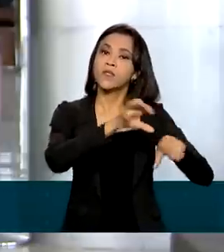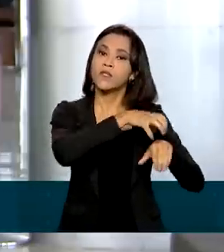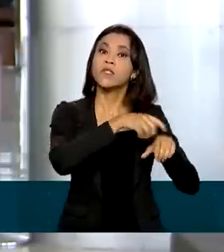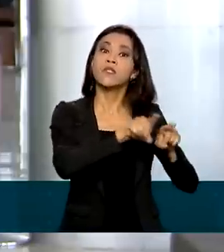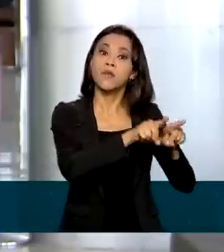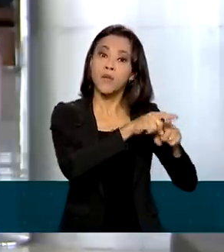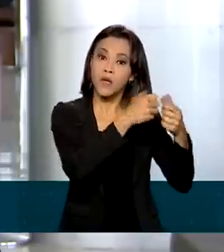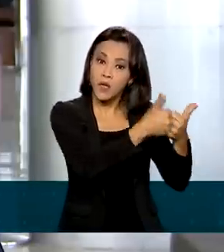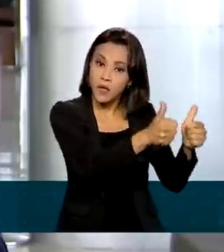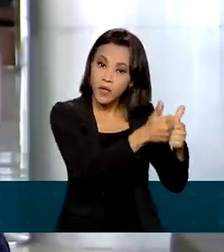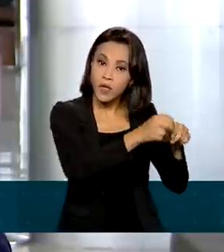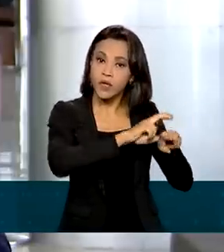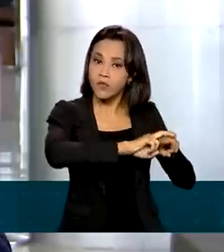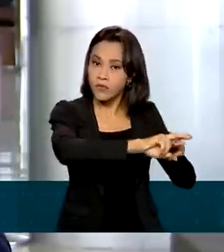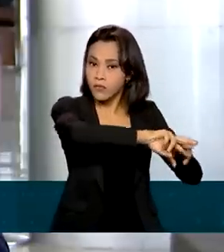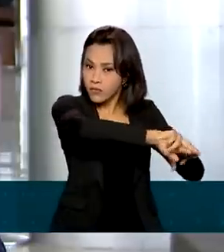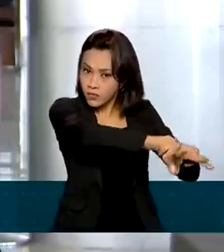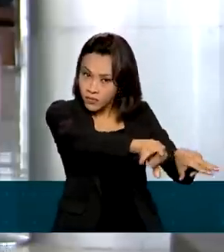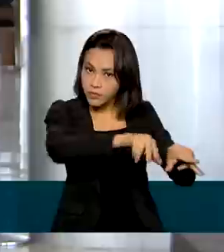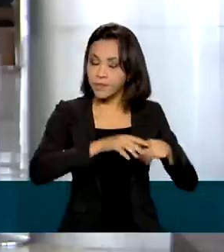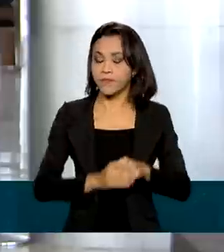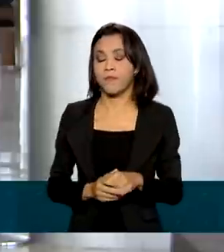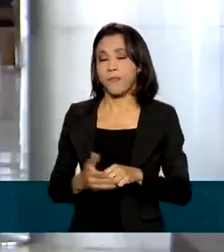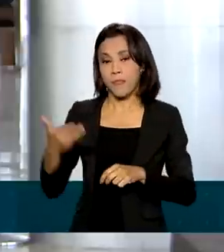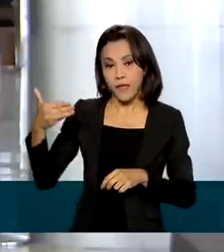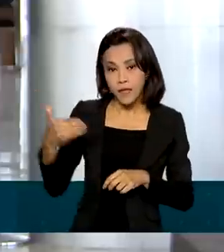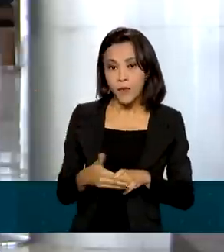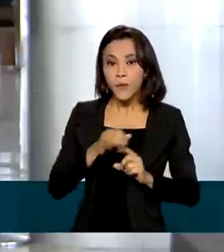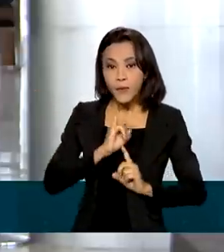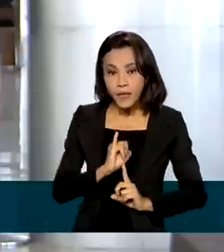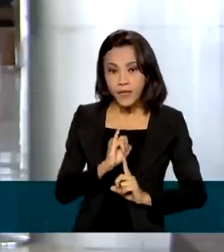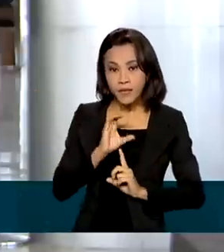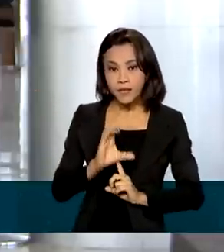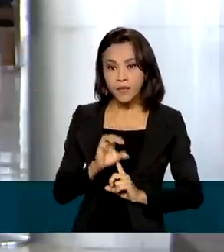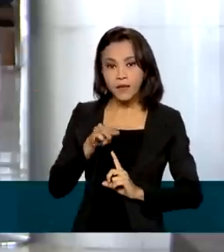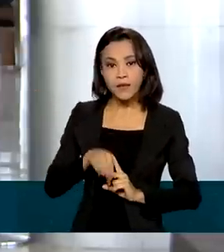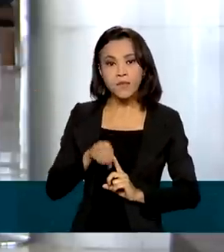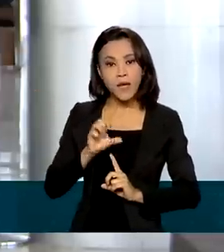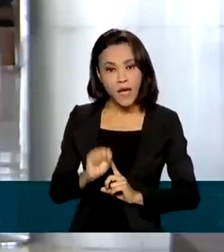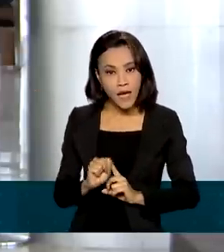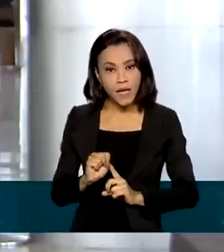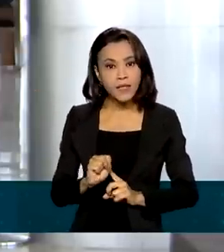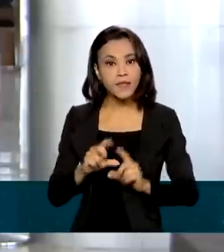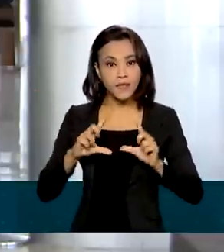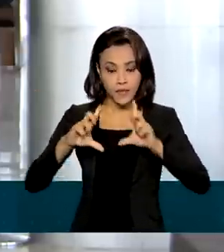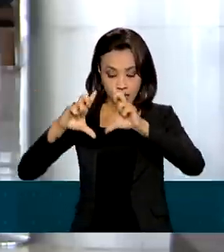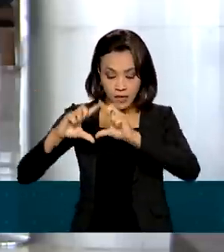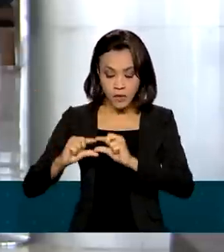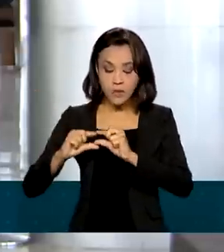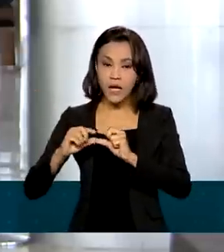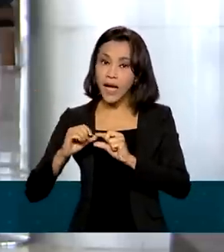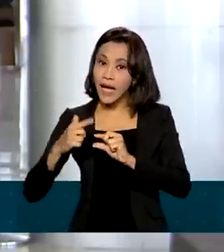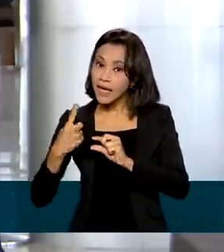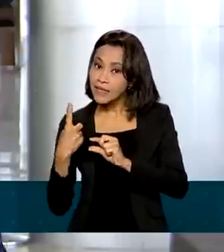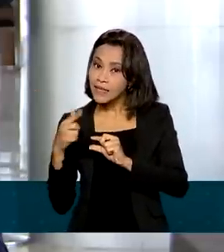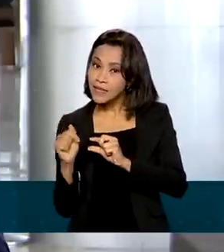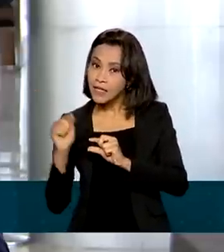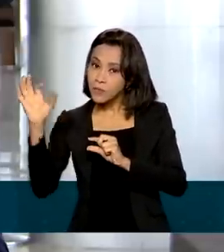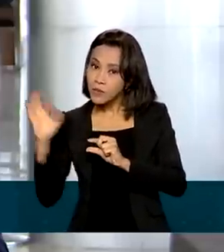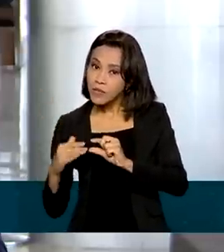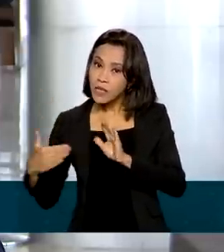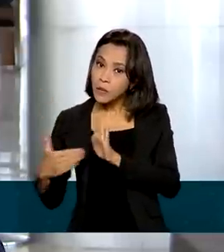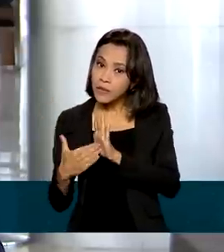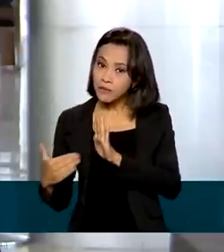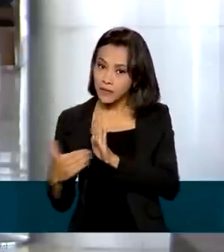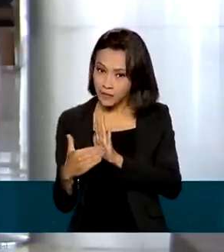Com isso, a alíquota do ICMS seria limitada a 17%. Esse projeto também